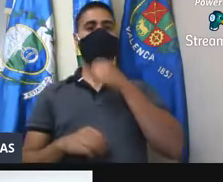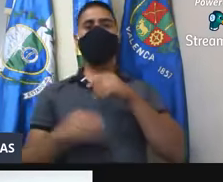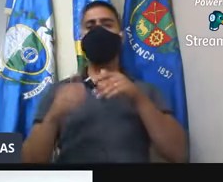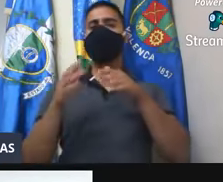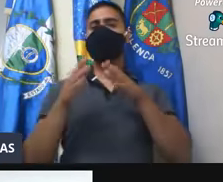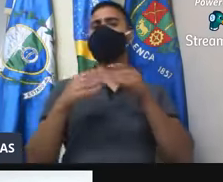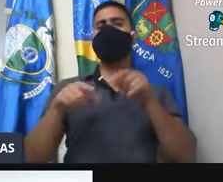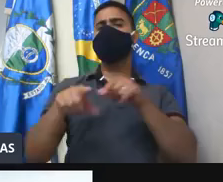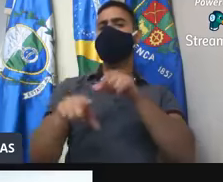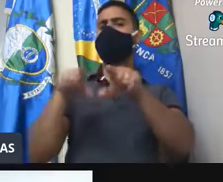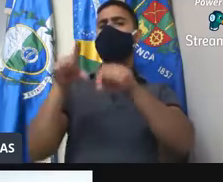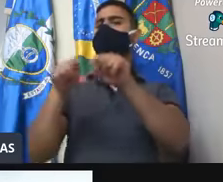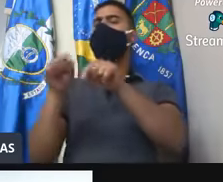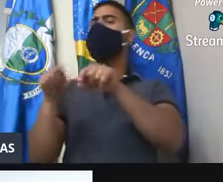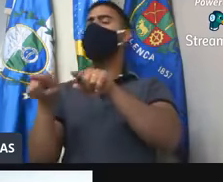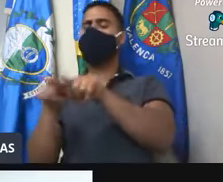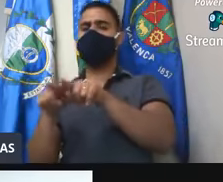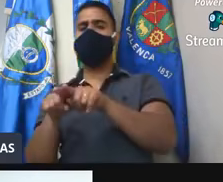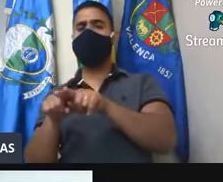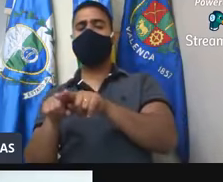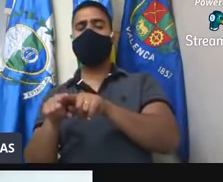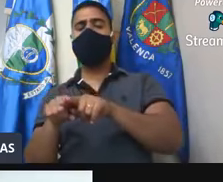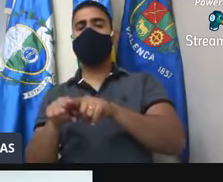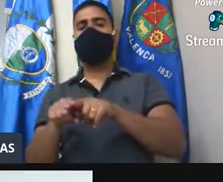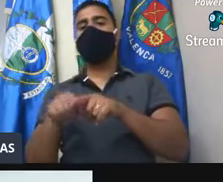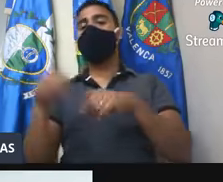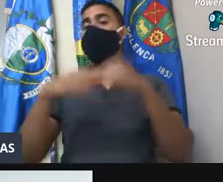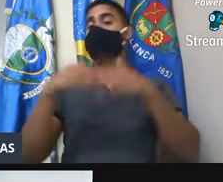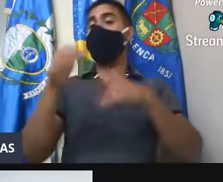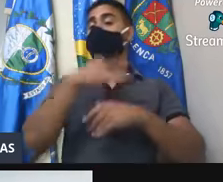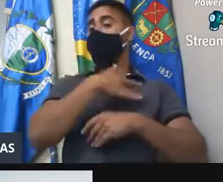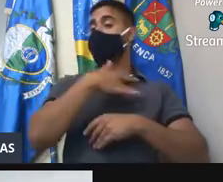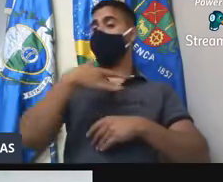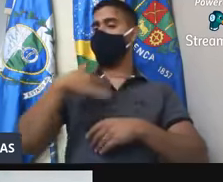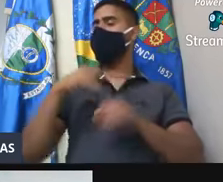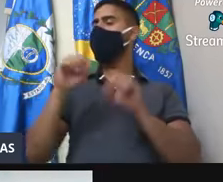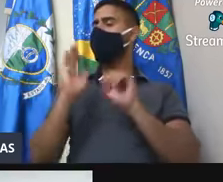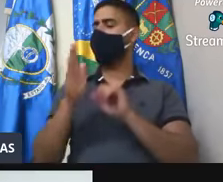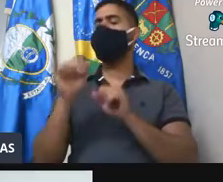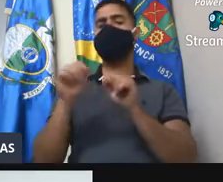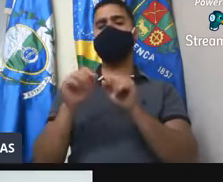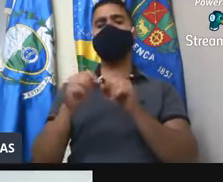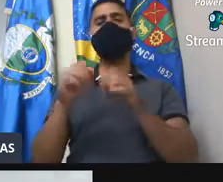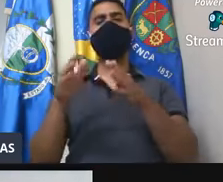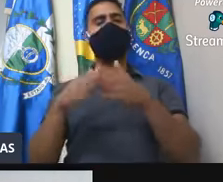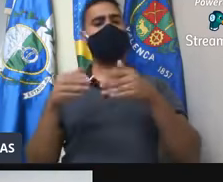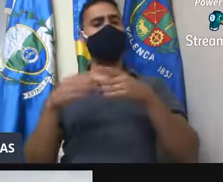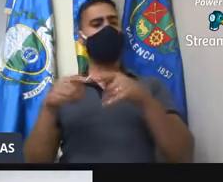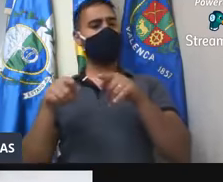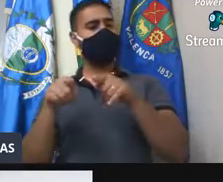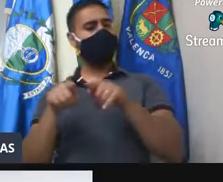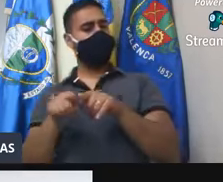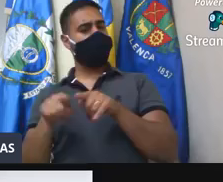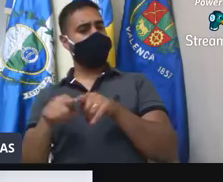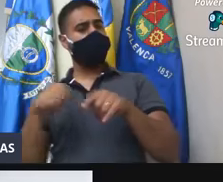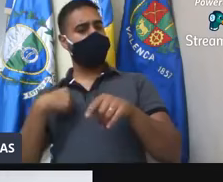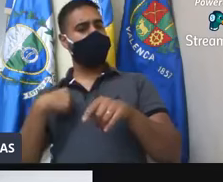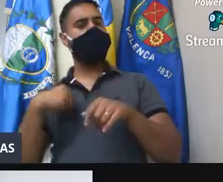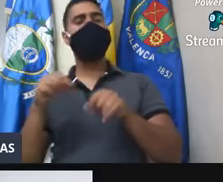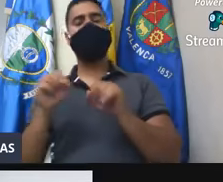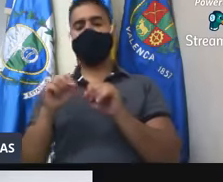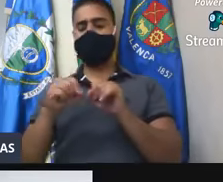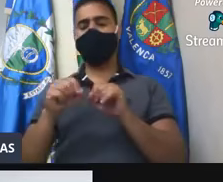seletivo dos agentes de saúde. E a gente colocou aí, esse pedido também, através de requerimento,